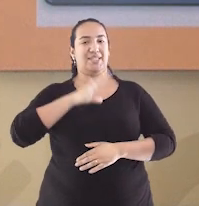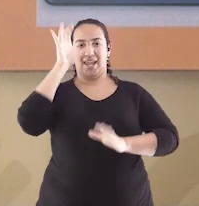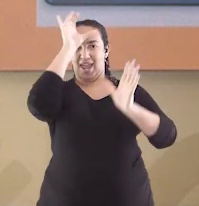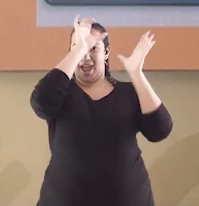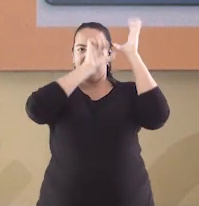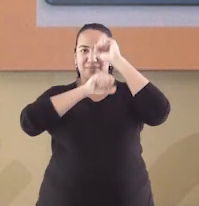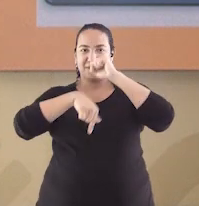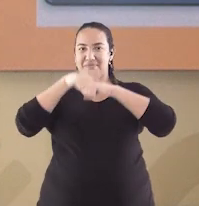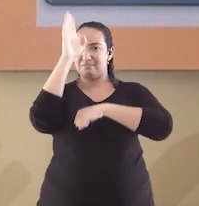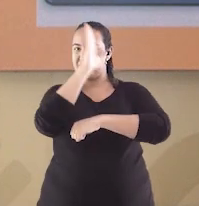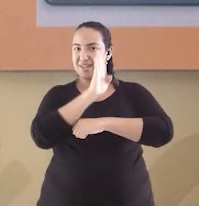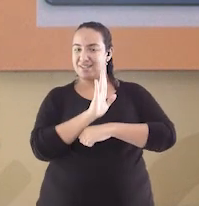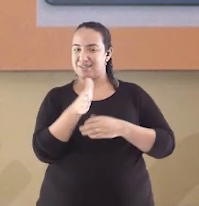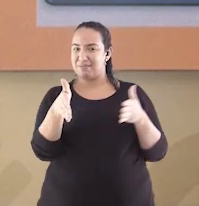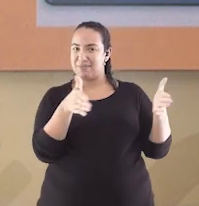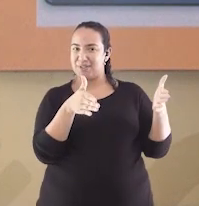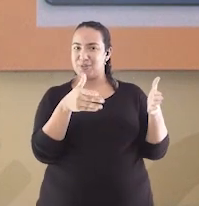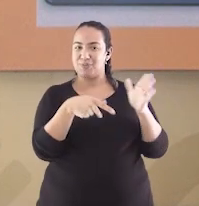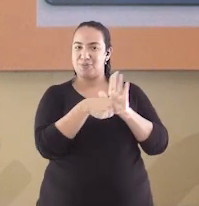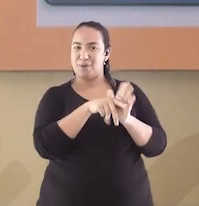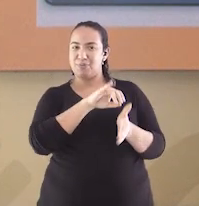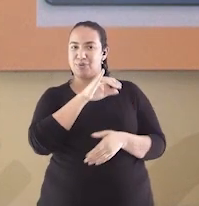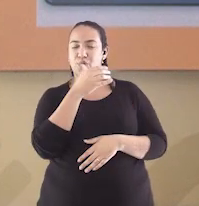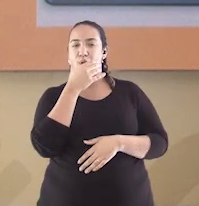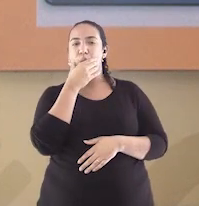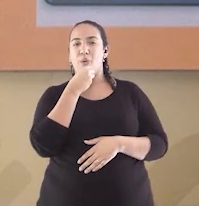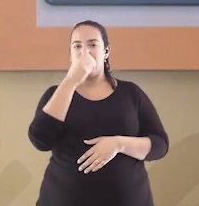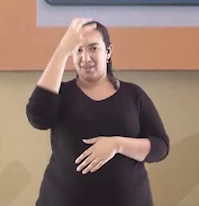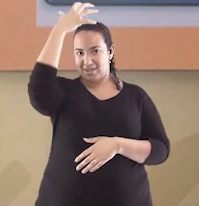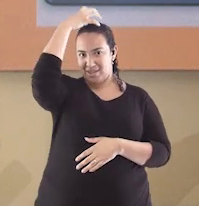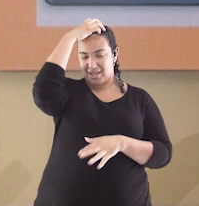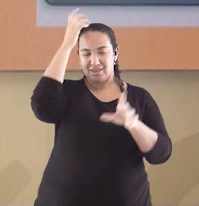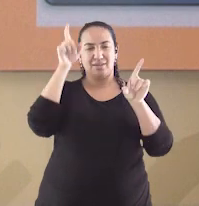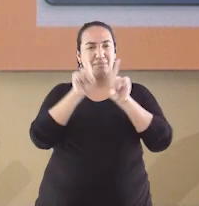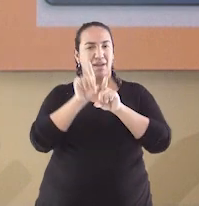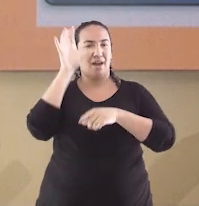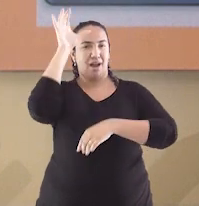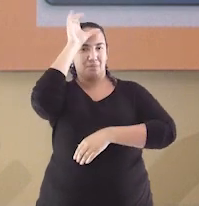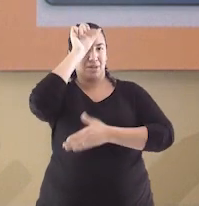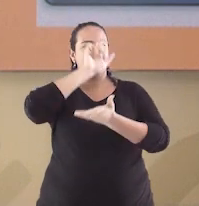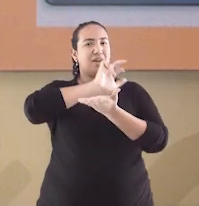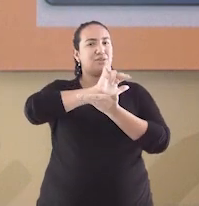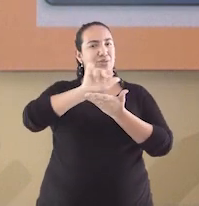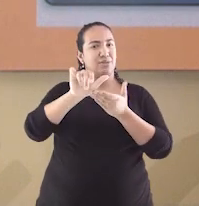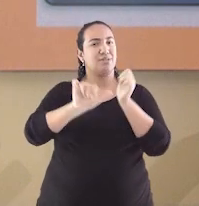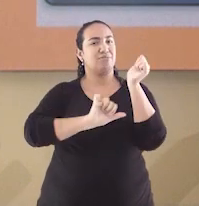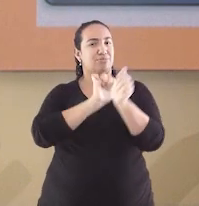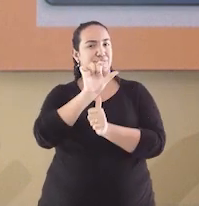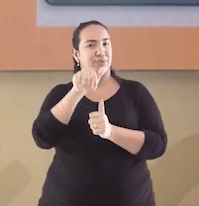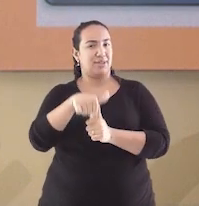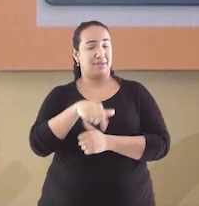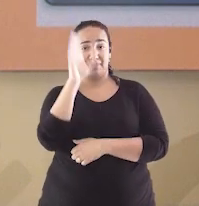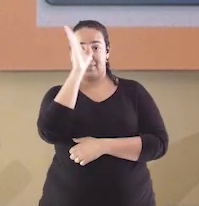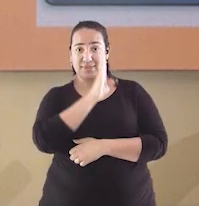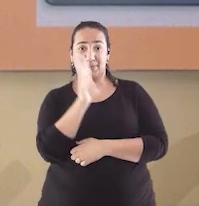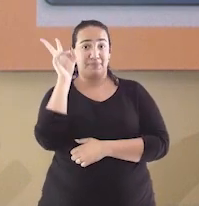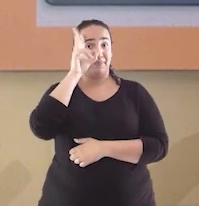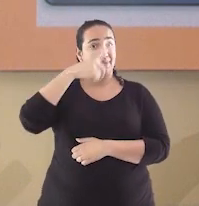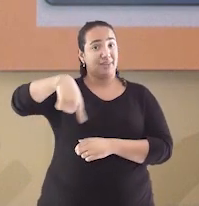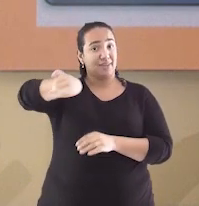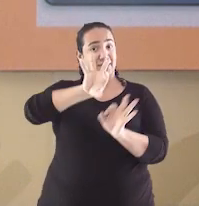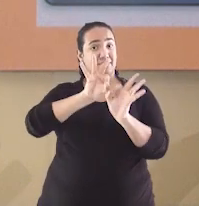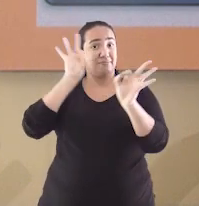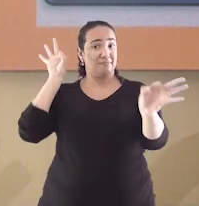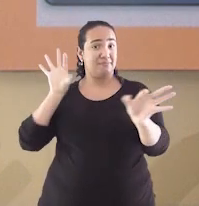comigo pelo Brasil no período joanino e conhecer um pouco mais das obras e mudanças feitas durante esse período. Lembre-se,